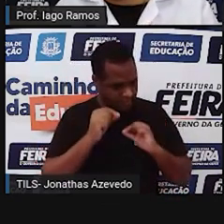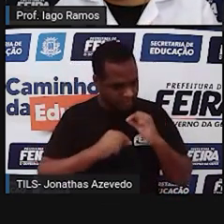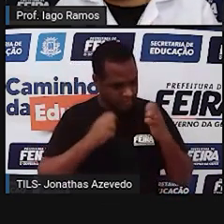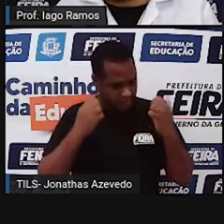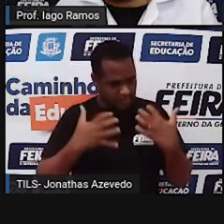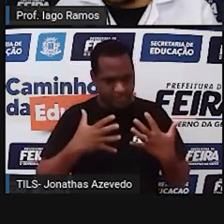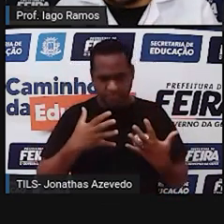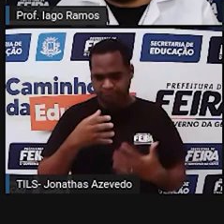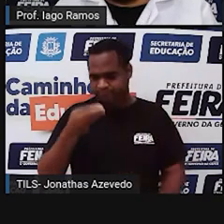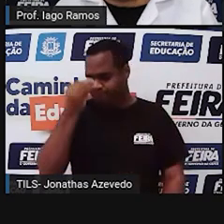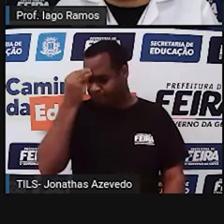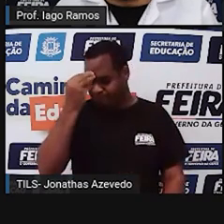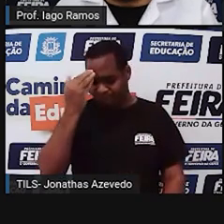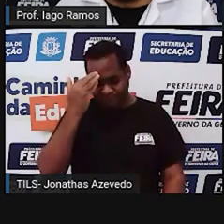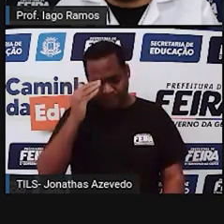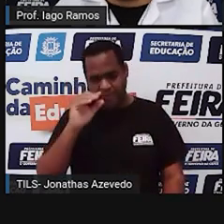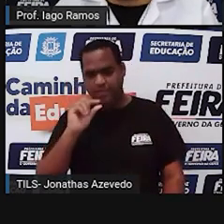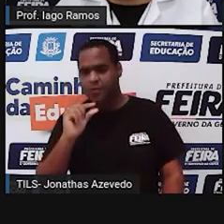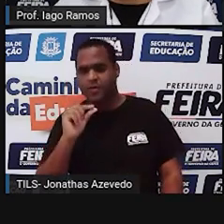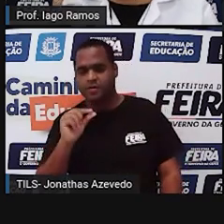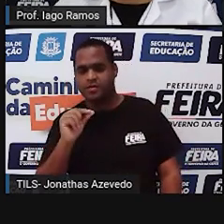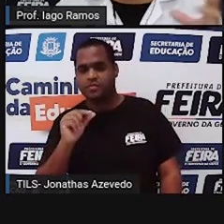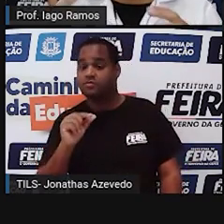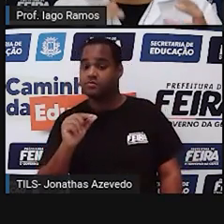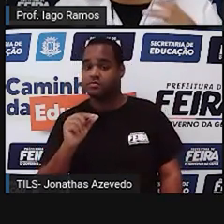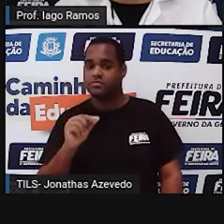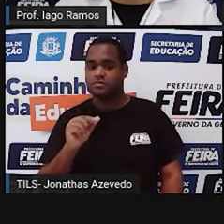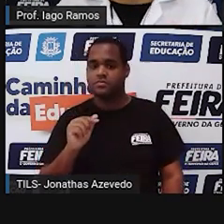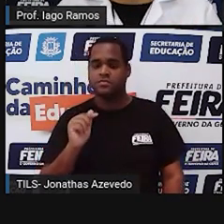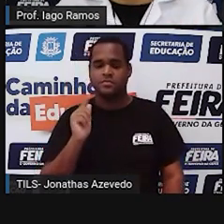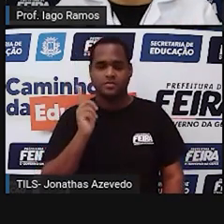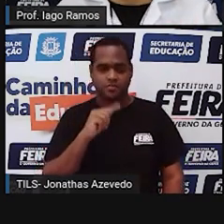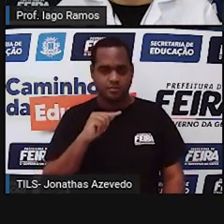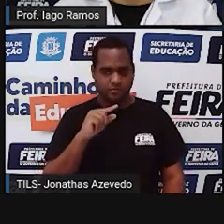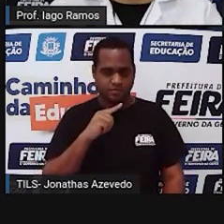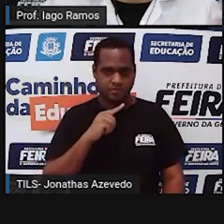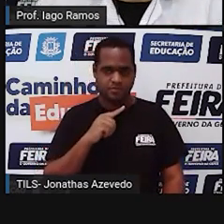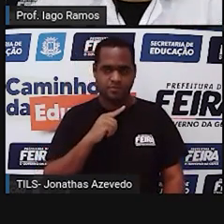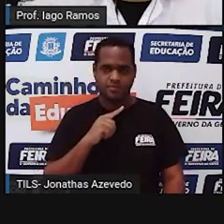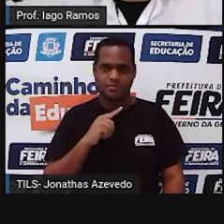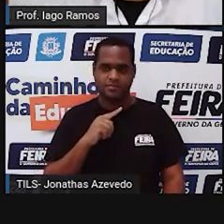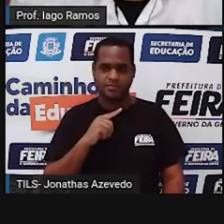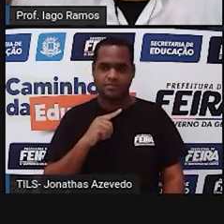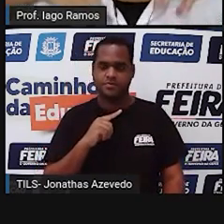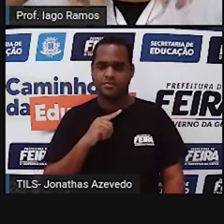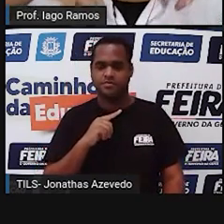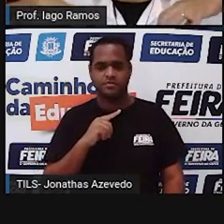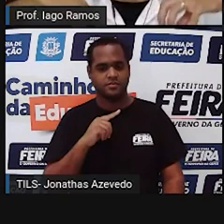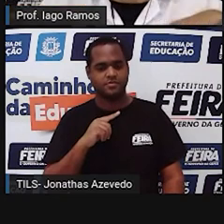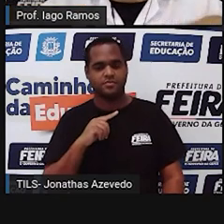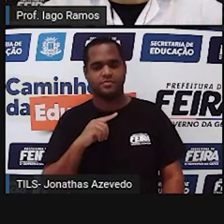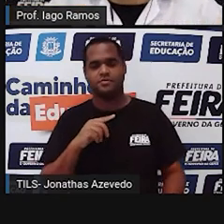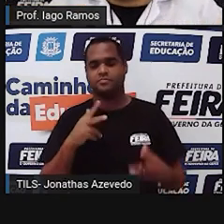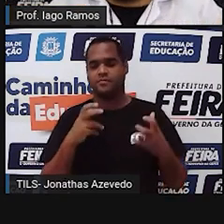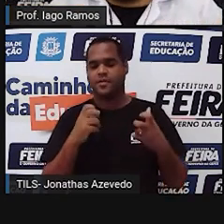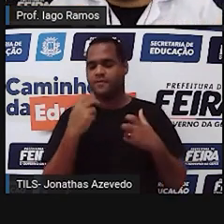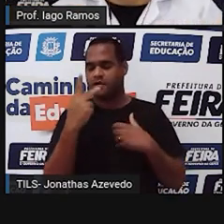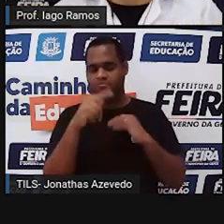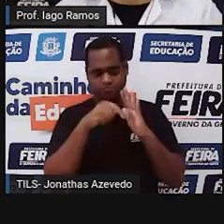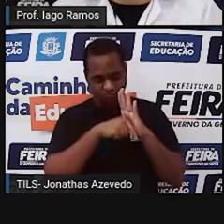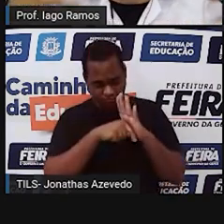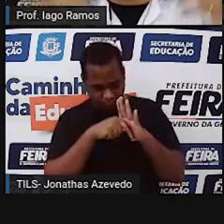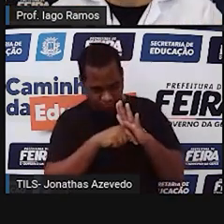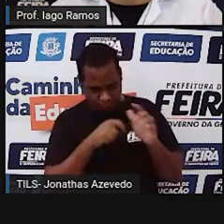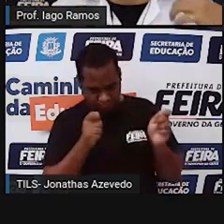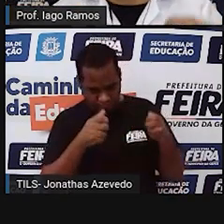não ficou bem entendido tá? Então quando você começa a perceber isso você está se avaliando você